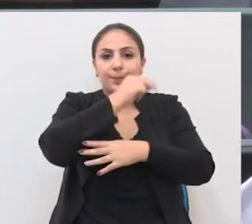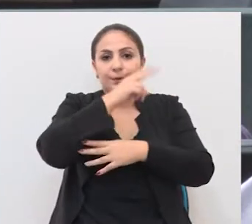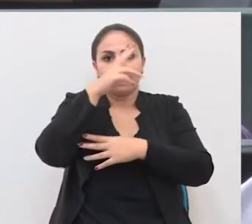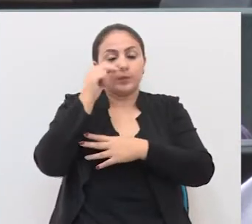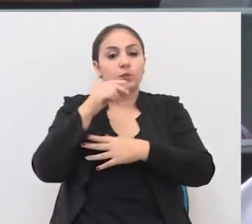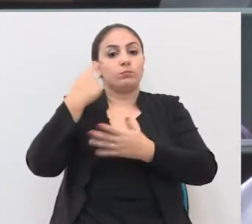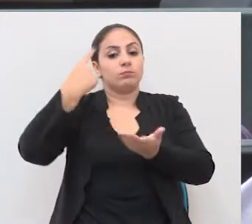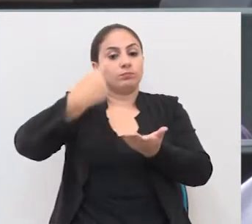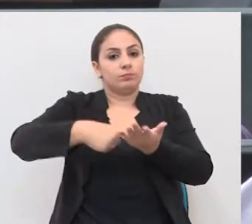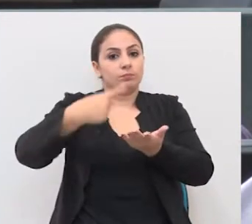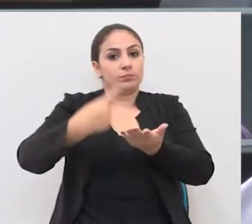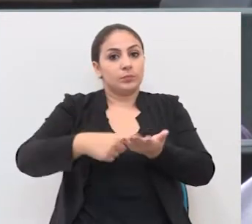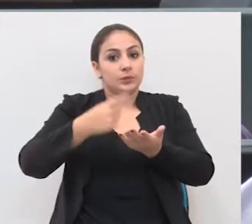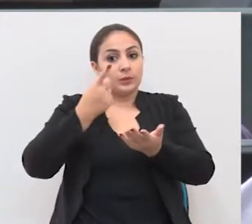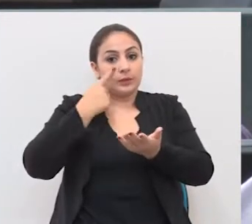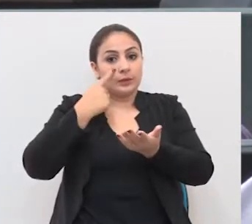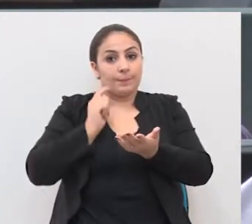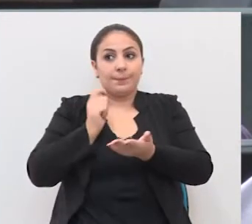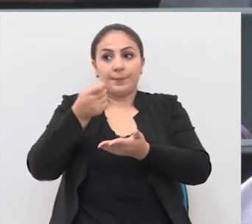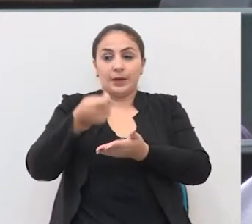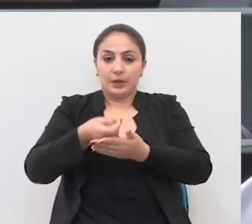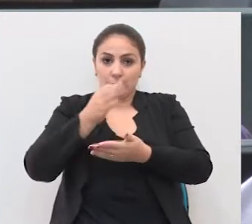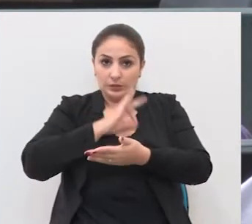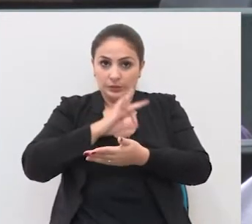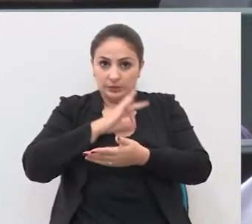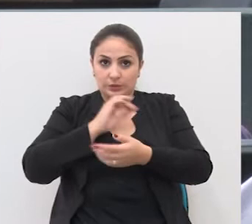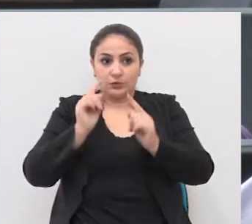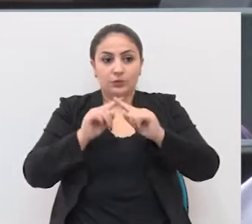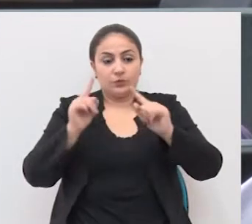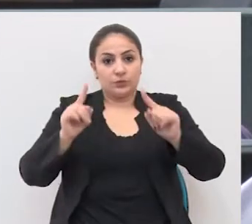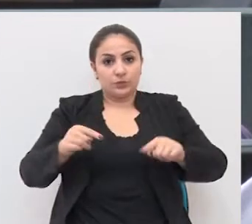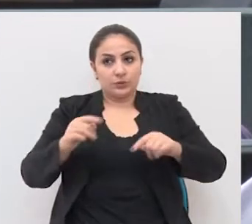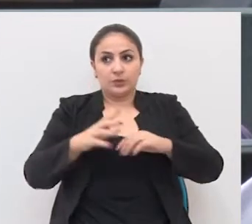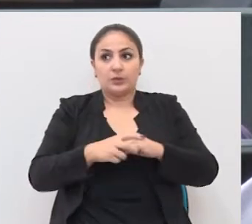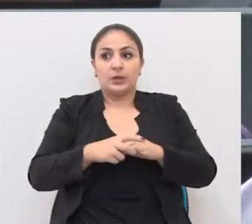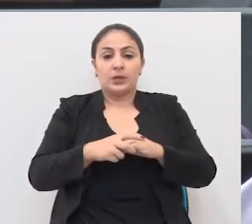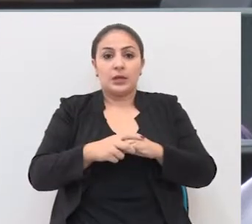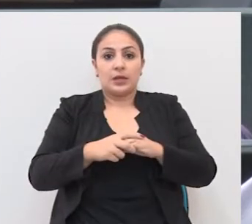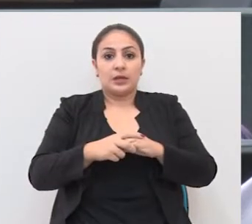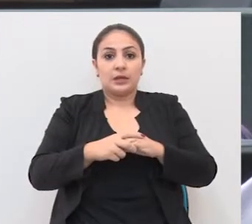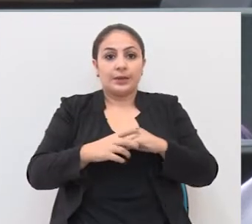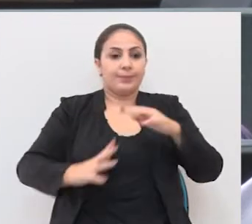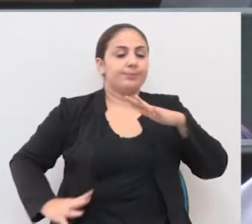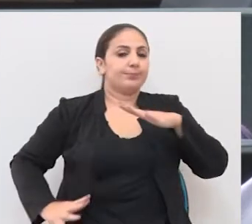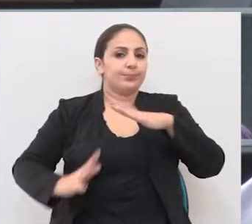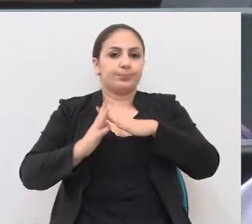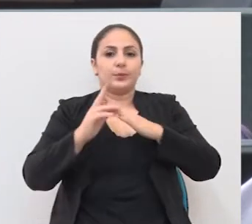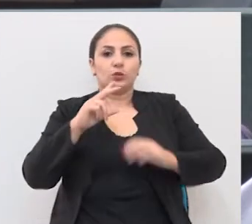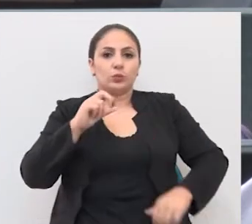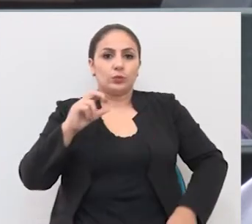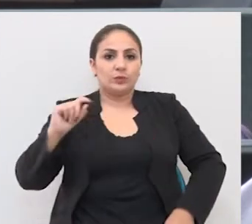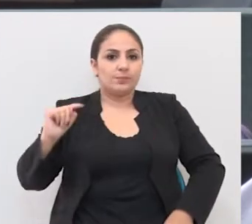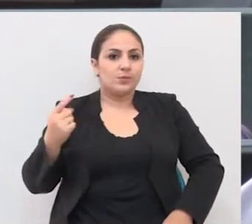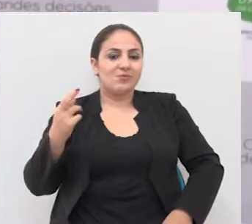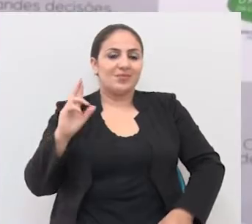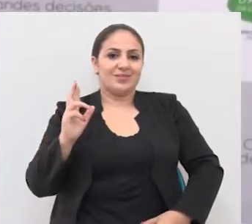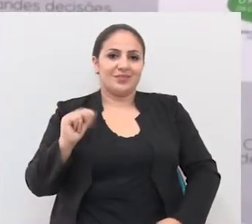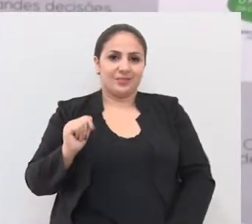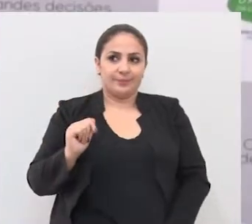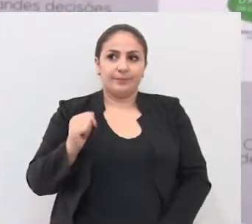a Prefeitura se comprometeu em cobrir a folha de pagamento dos funcionários, que supera os 200 mil reais.